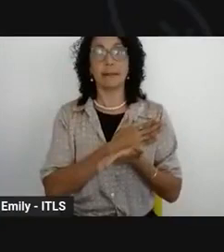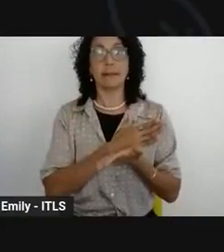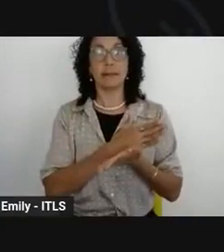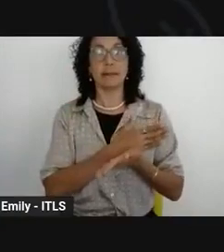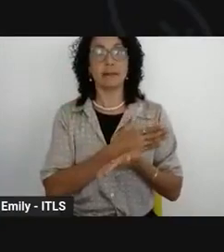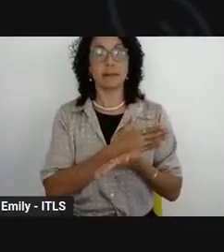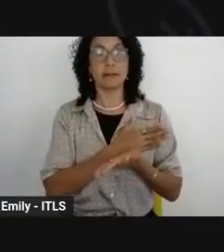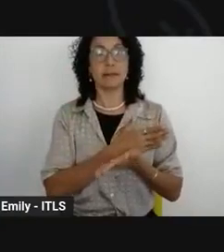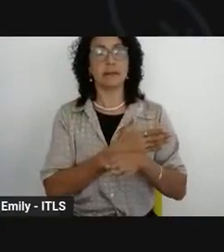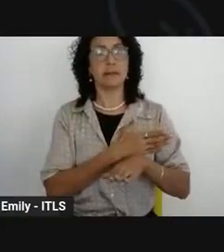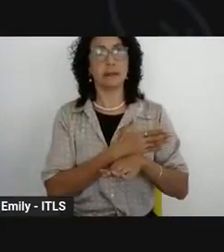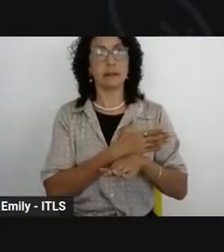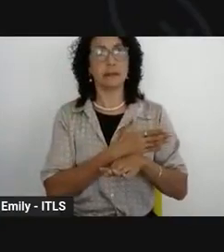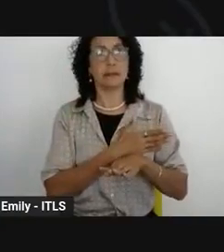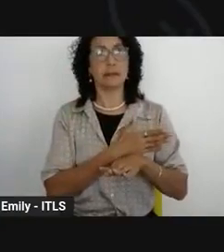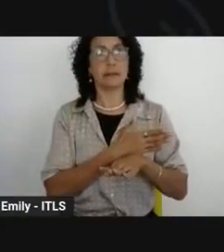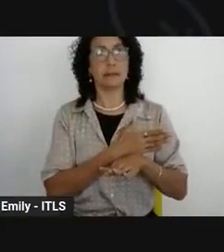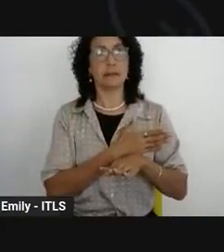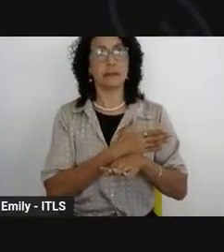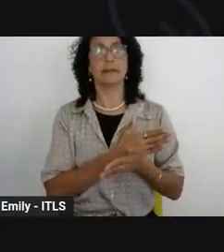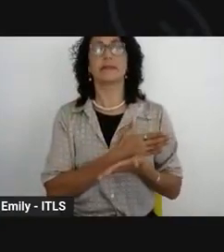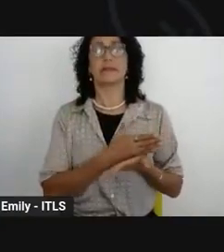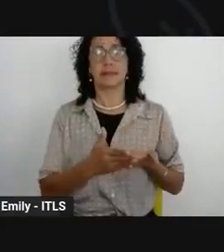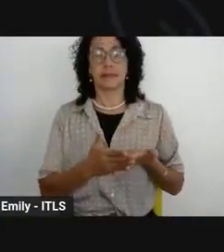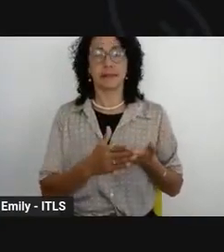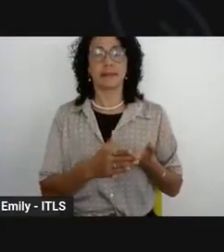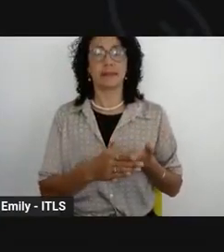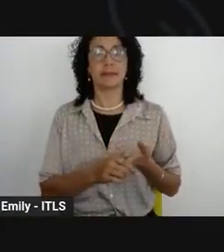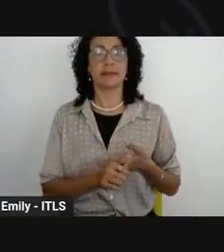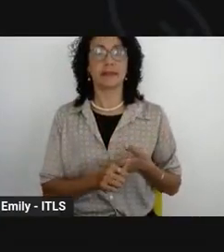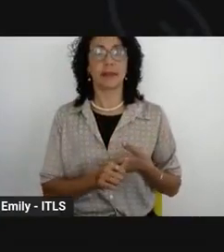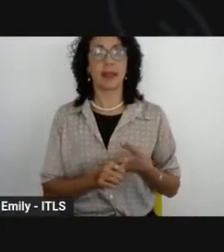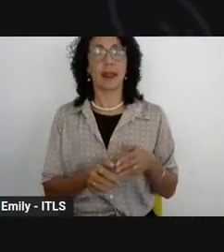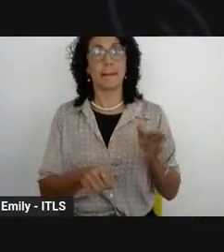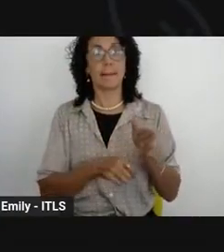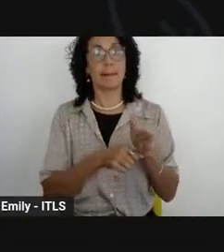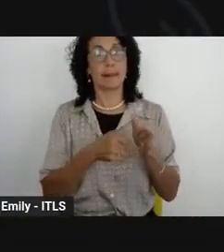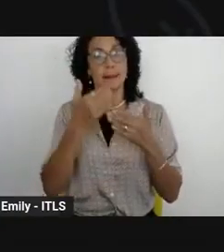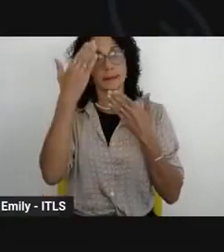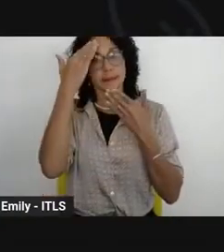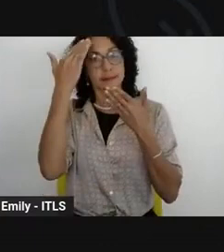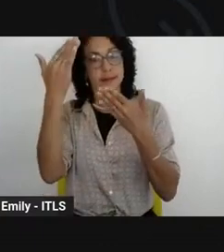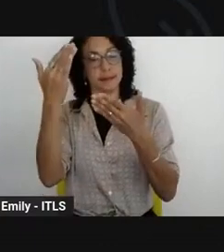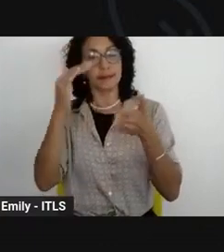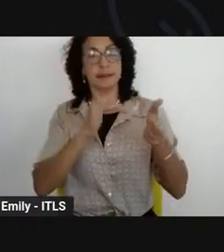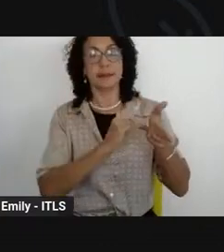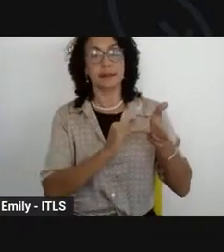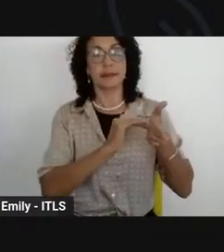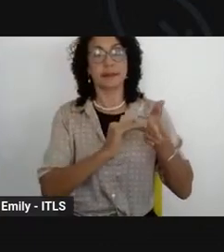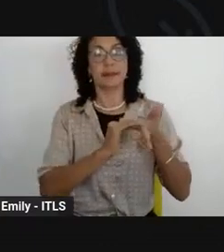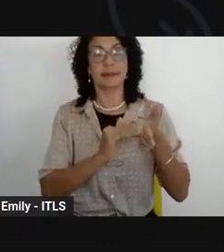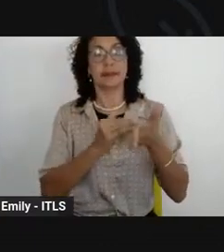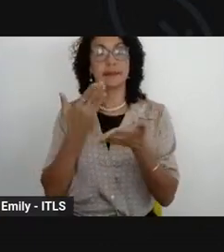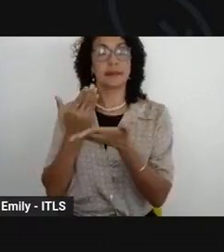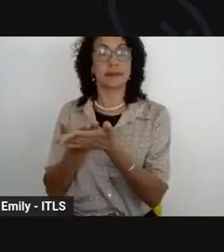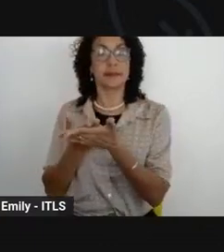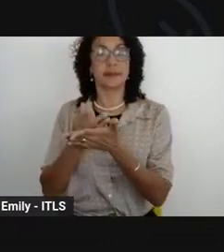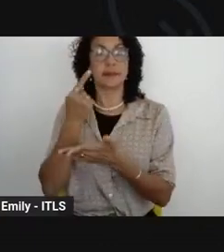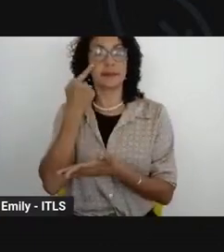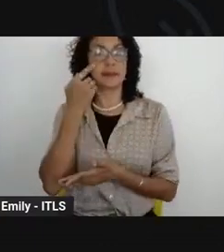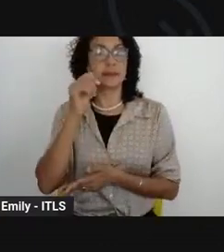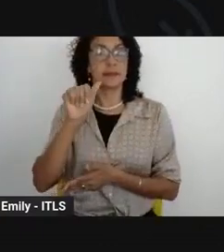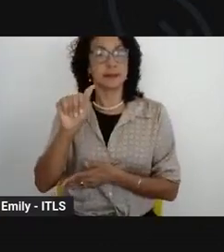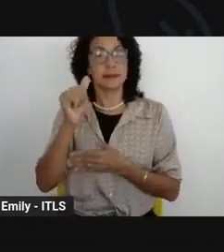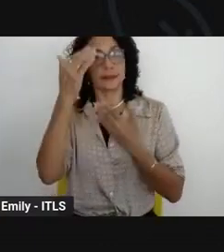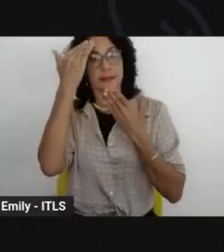primeiro quero cumprimentar todos que me antecederam na figura da professora Anacir Anacir Paenha professora Marta